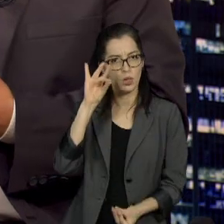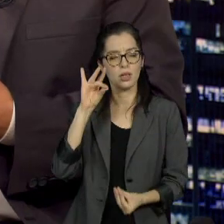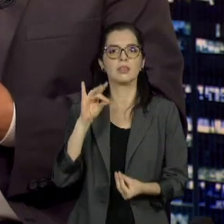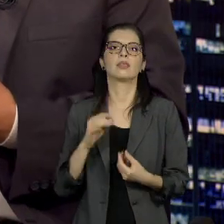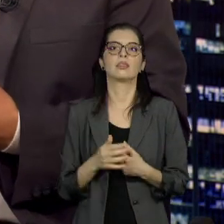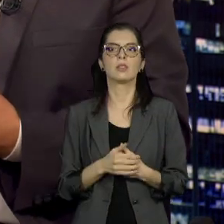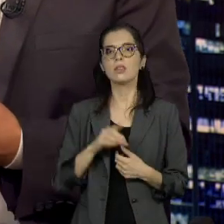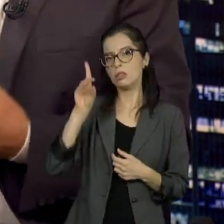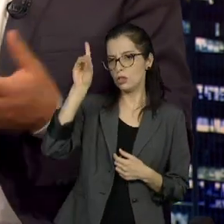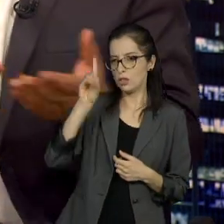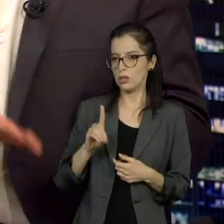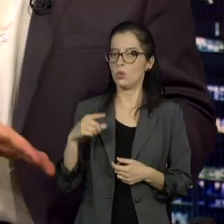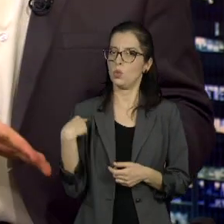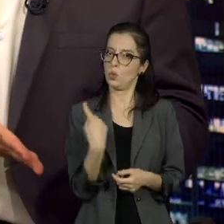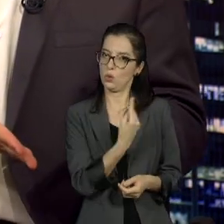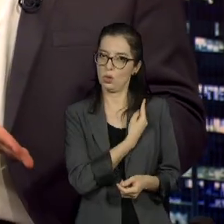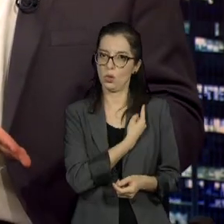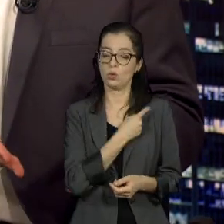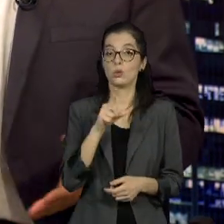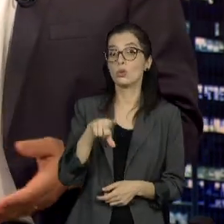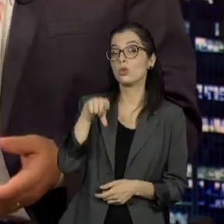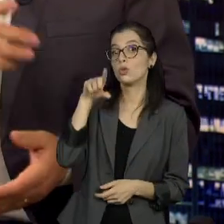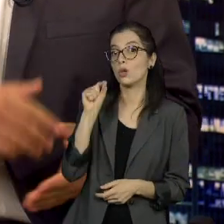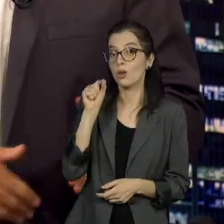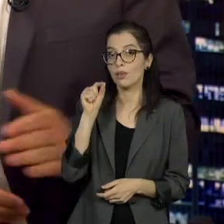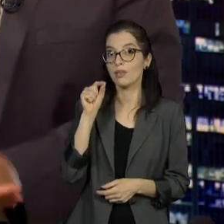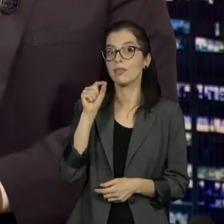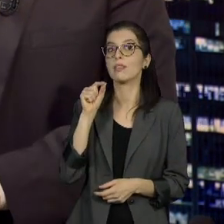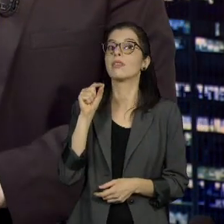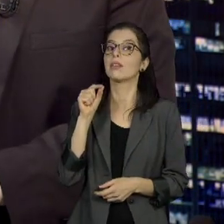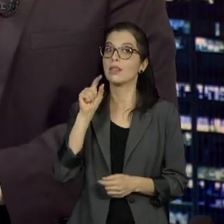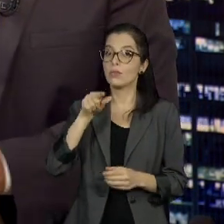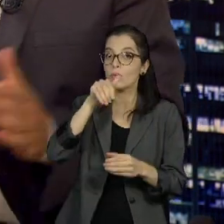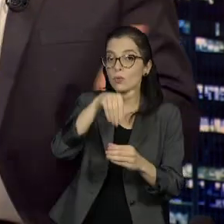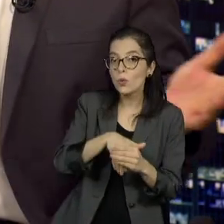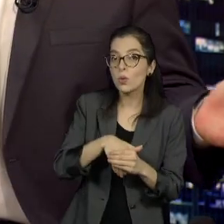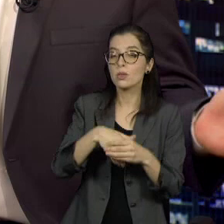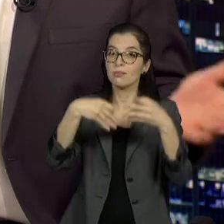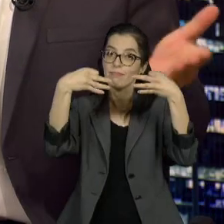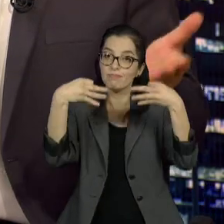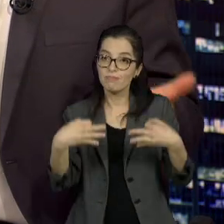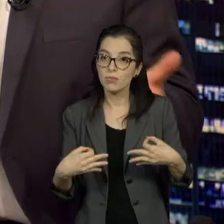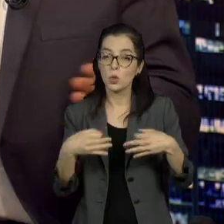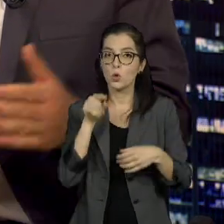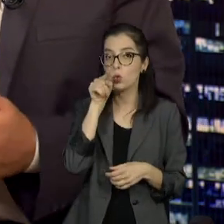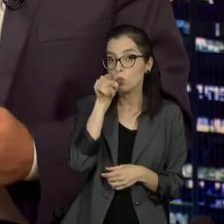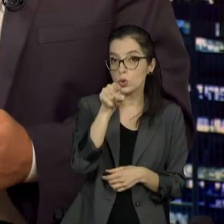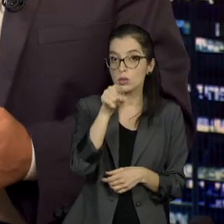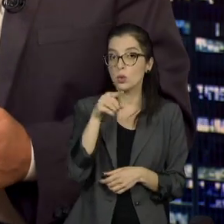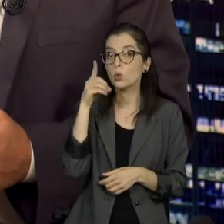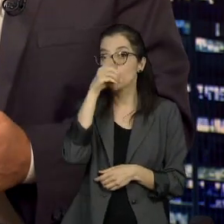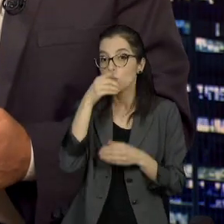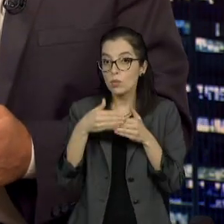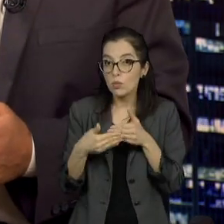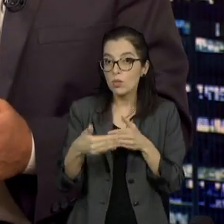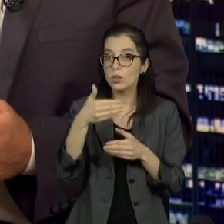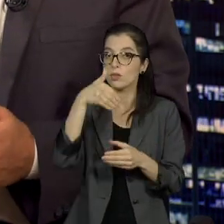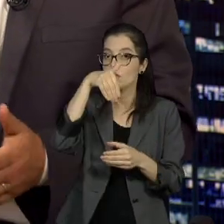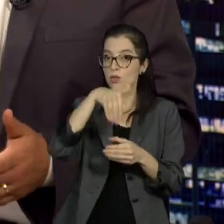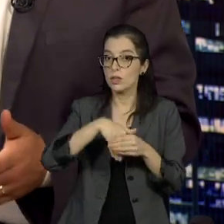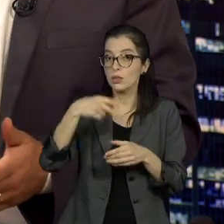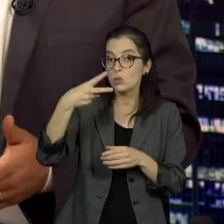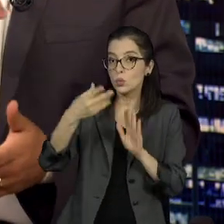eleitores, temos de escolher nossos governantes. Por isso, no próximo domingo, se você mora em uma das 57 cidades onde haverá segundo